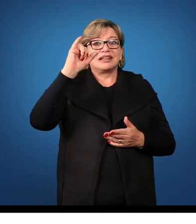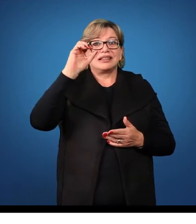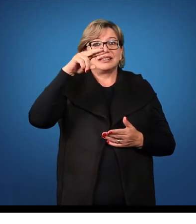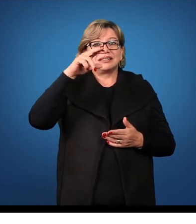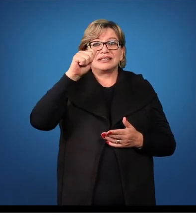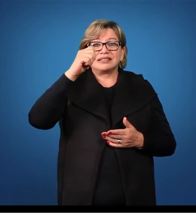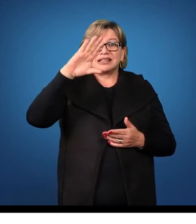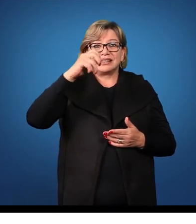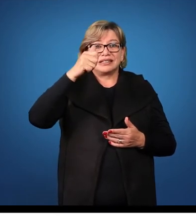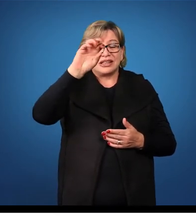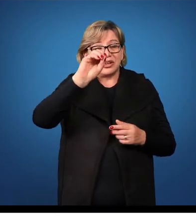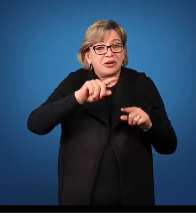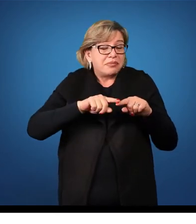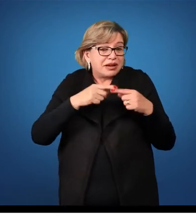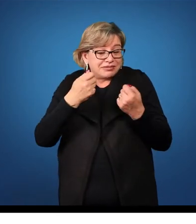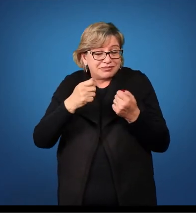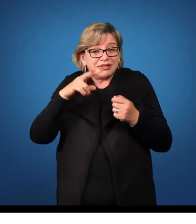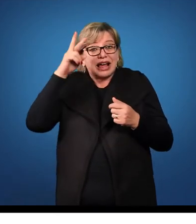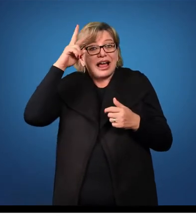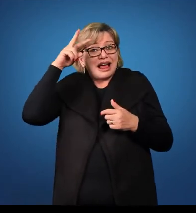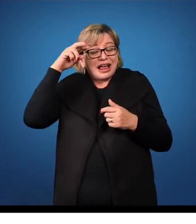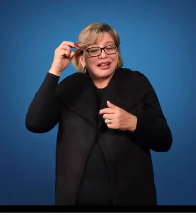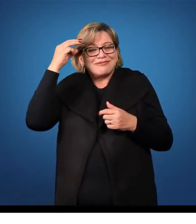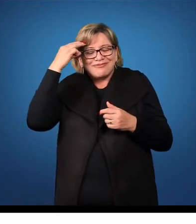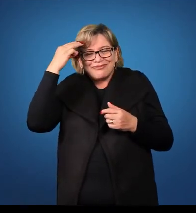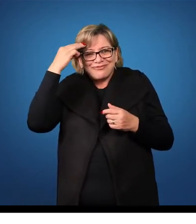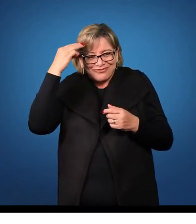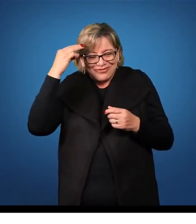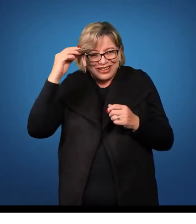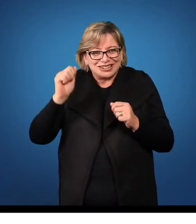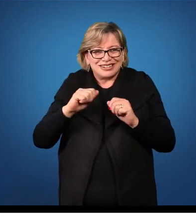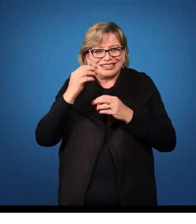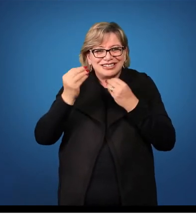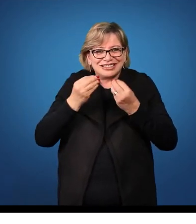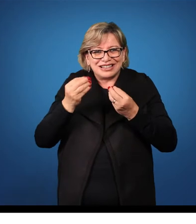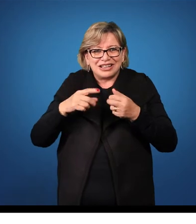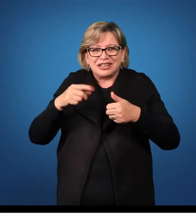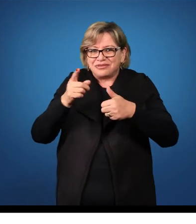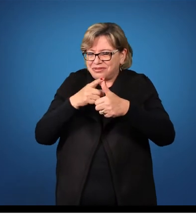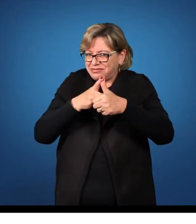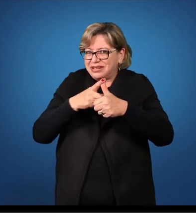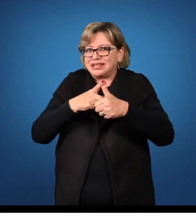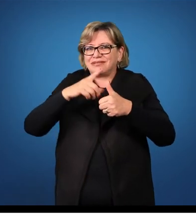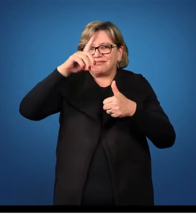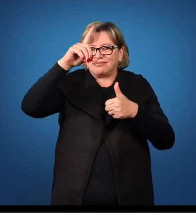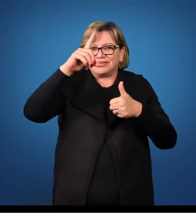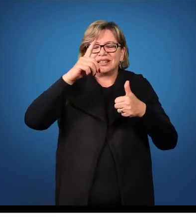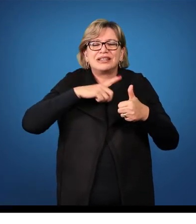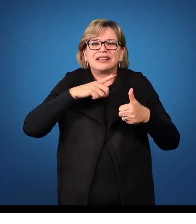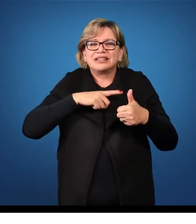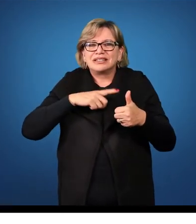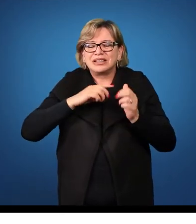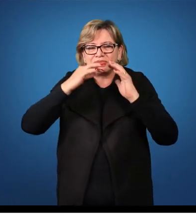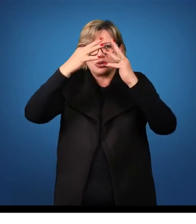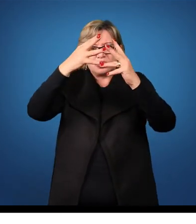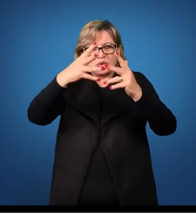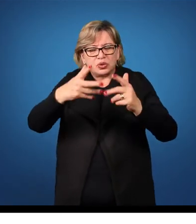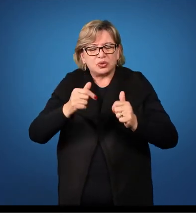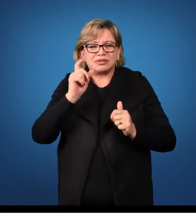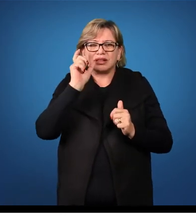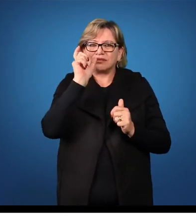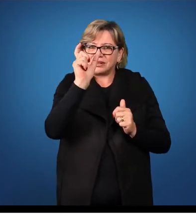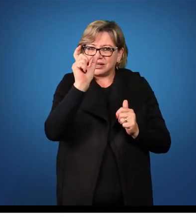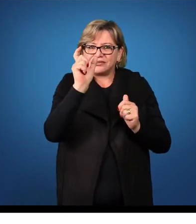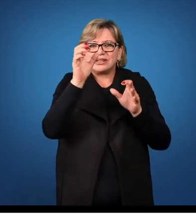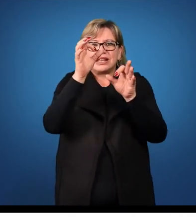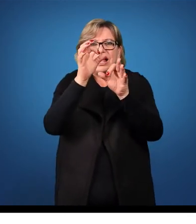relembrar, ativar aí a nossa memória, na primeira declinação nós temos todas as palavras